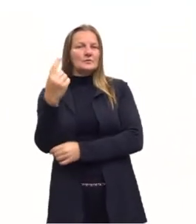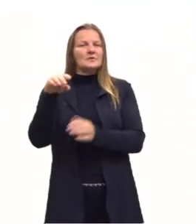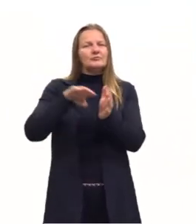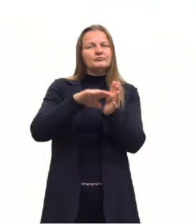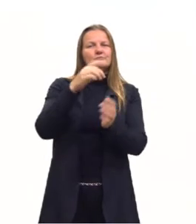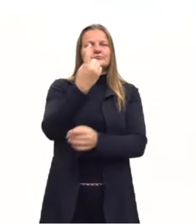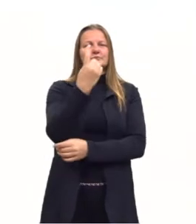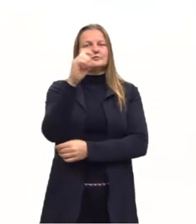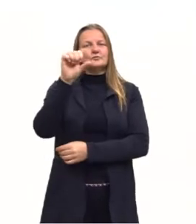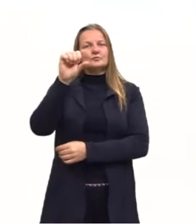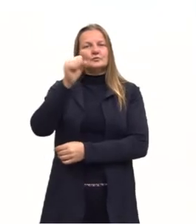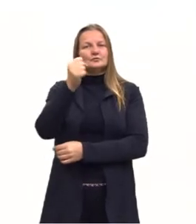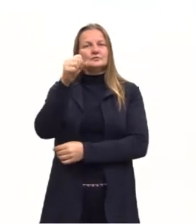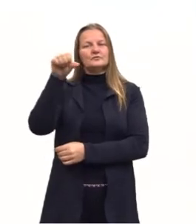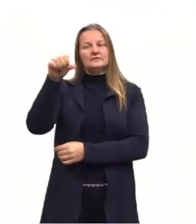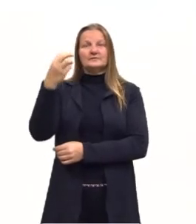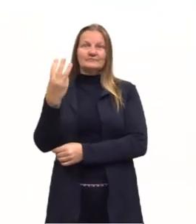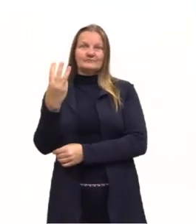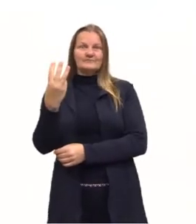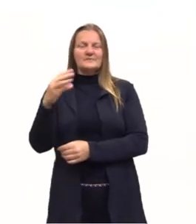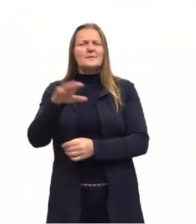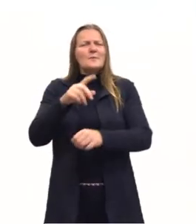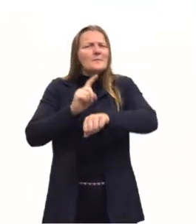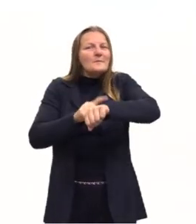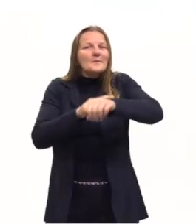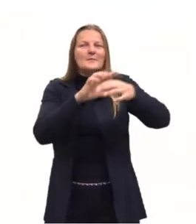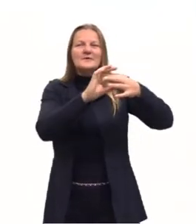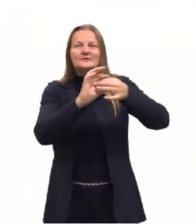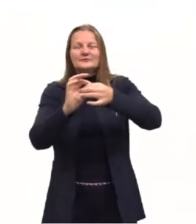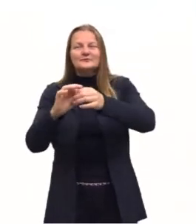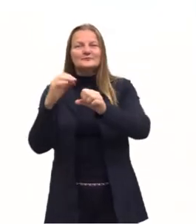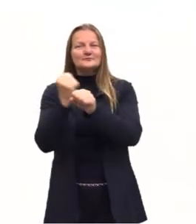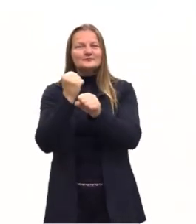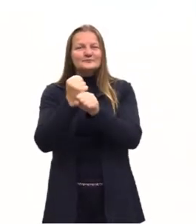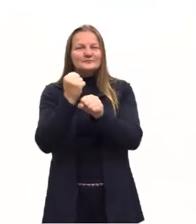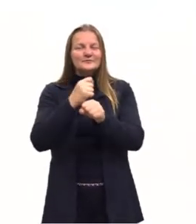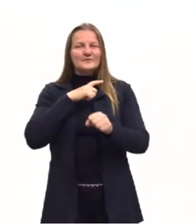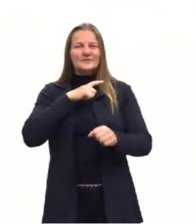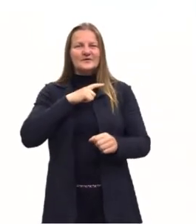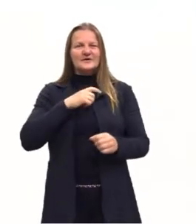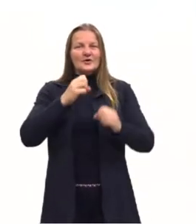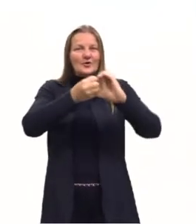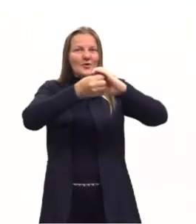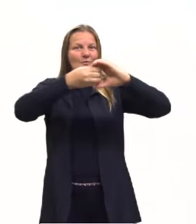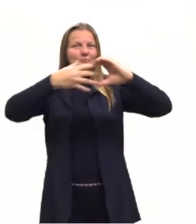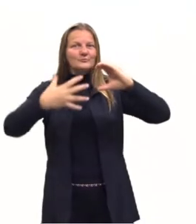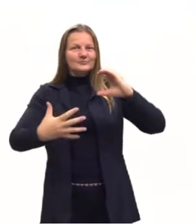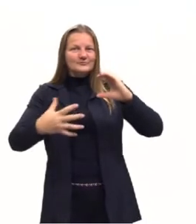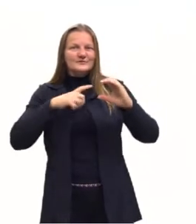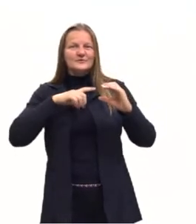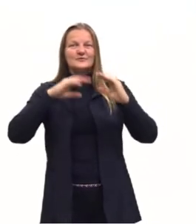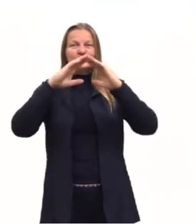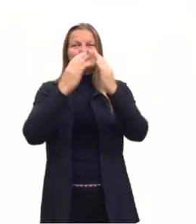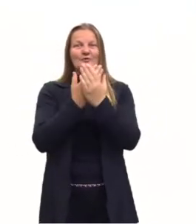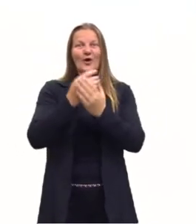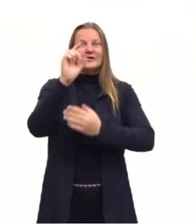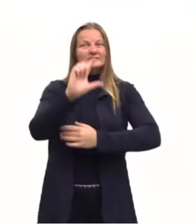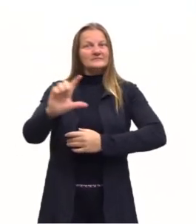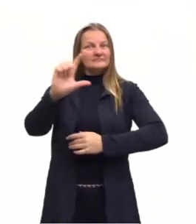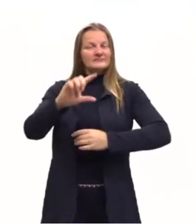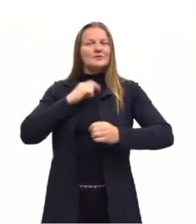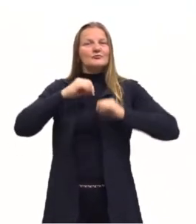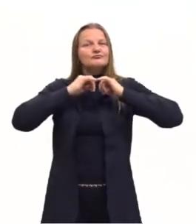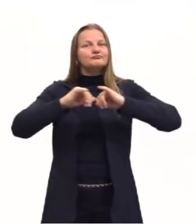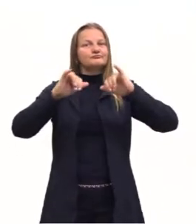1893, que foi o momento em que as obras com características dessas escolas literárias foram